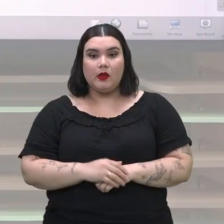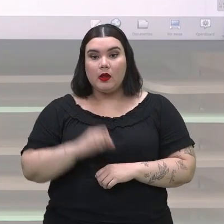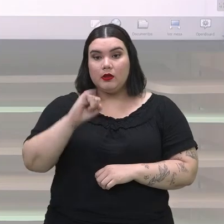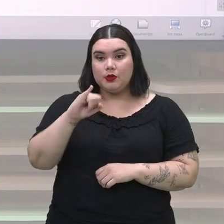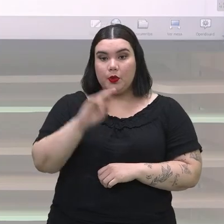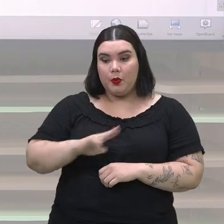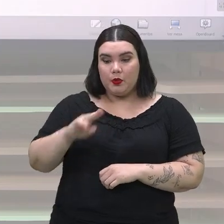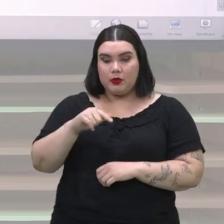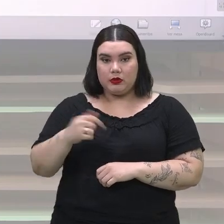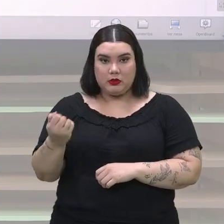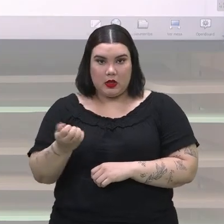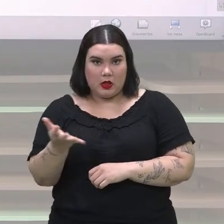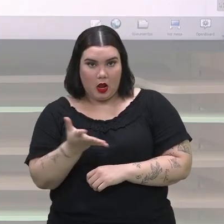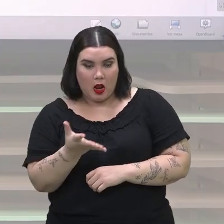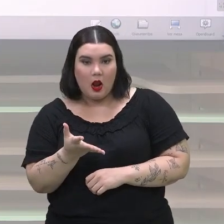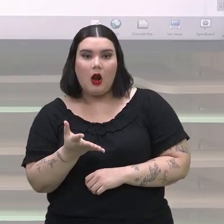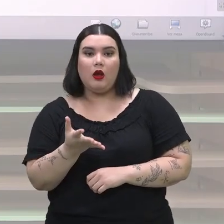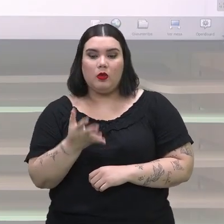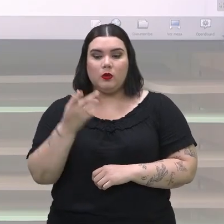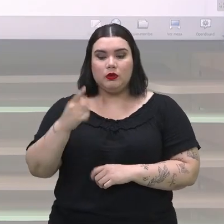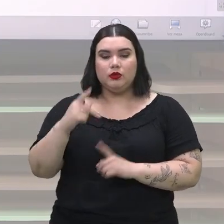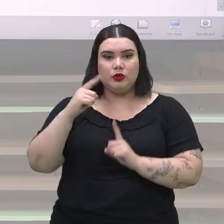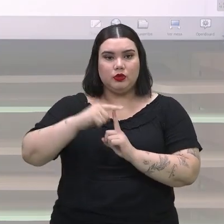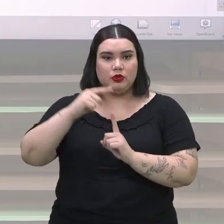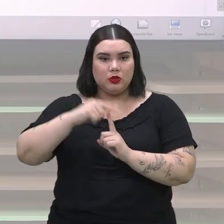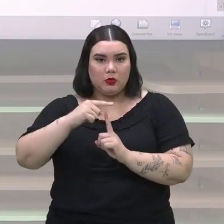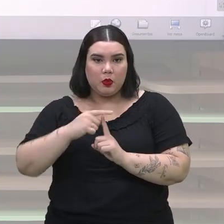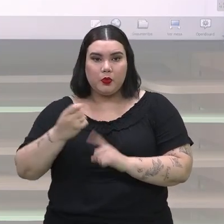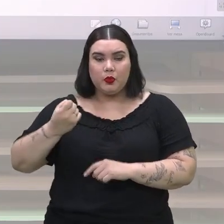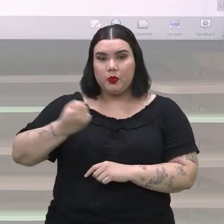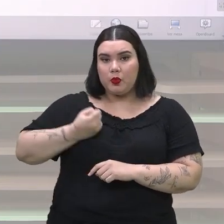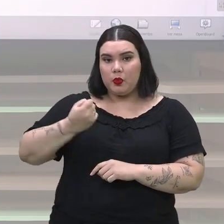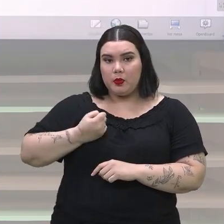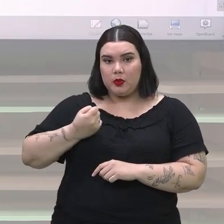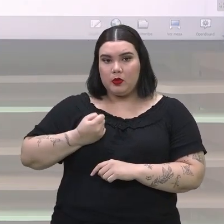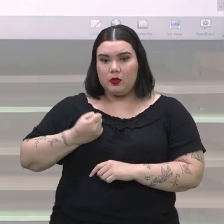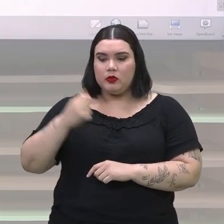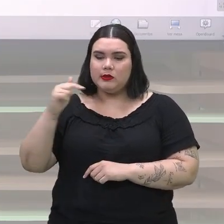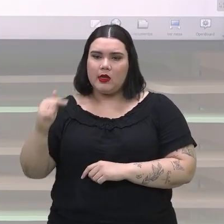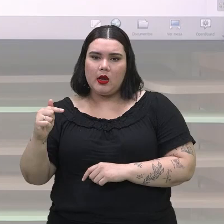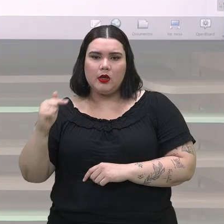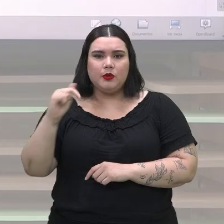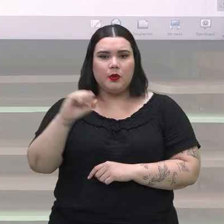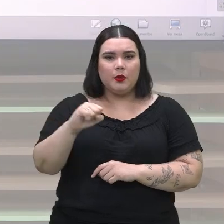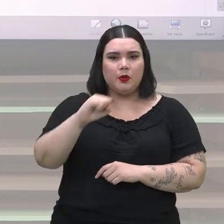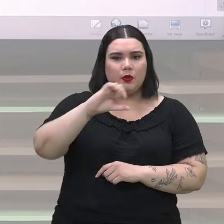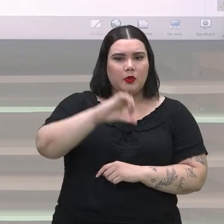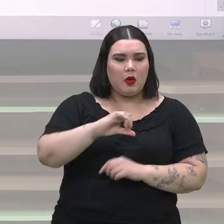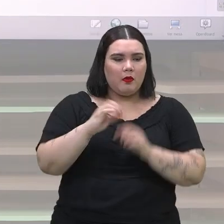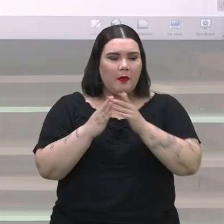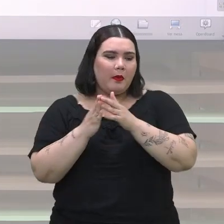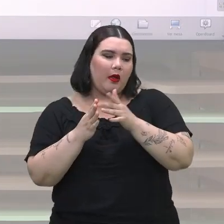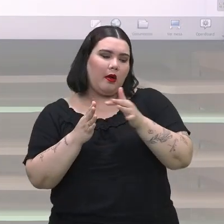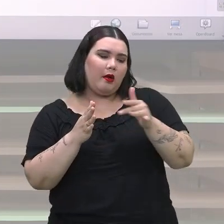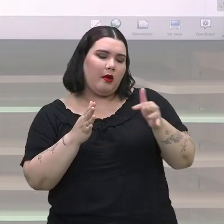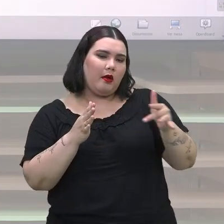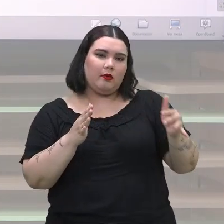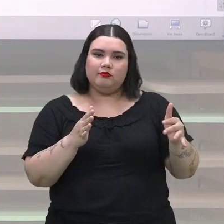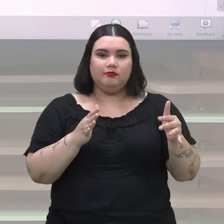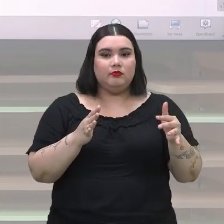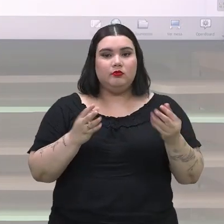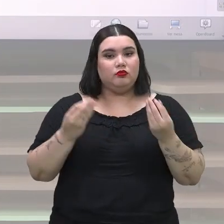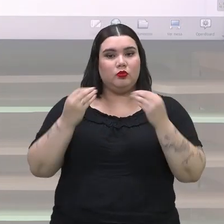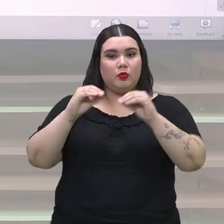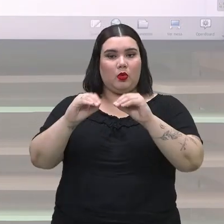o dado comum, nesse espaço amostral, os números de 7, 8, 9 e em diante, eles não farão